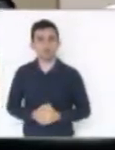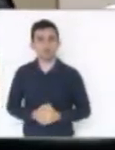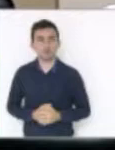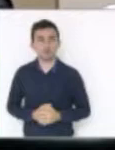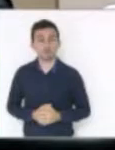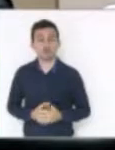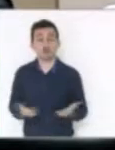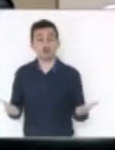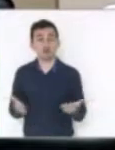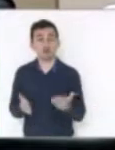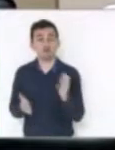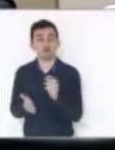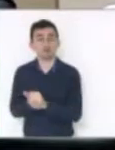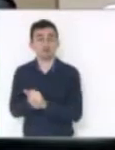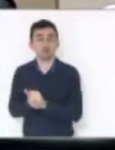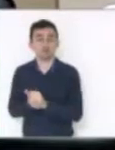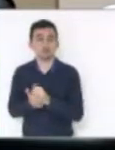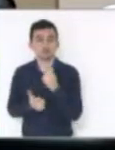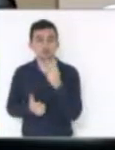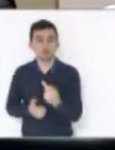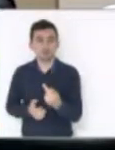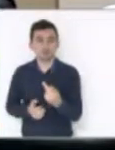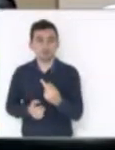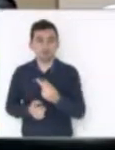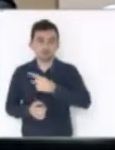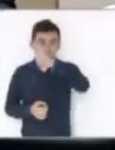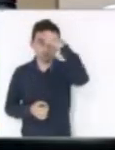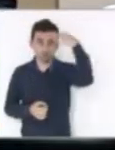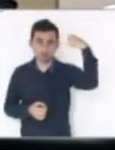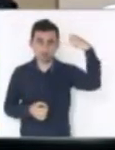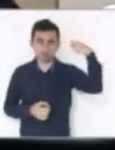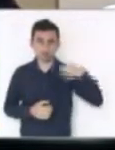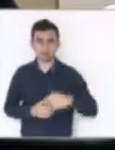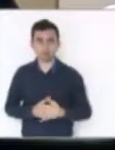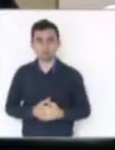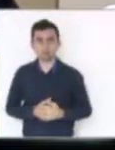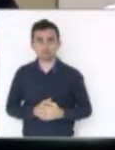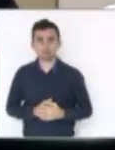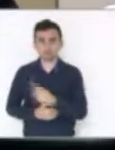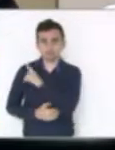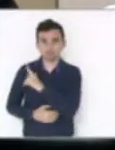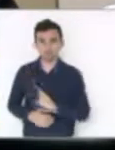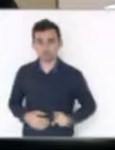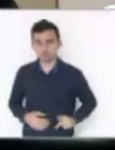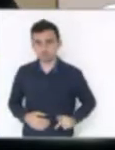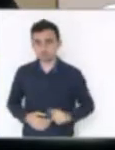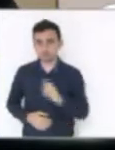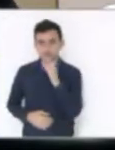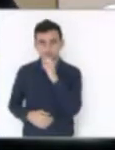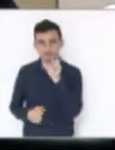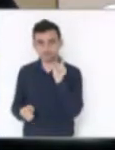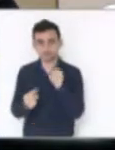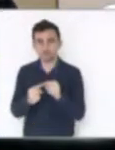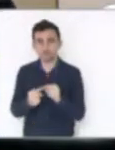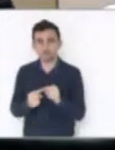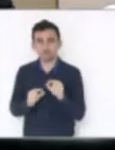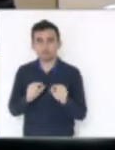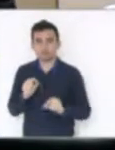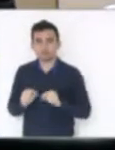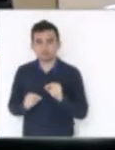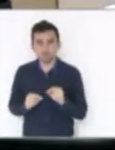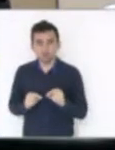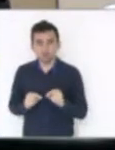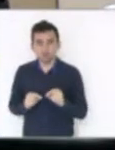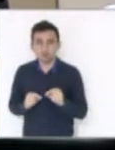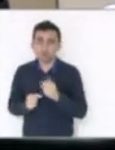Inscrito para falar o deputado Darcy de Matos. Senhor presidente, objetivamente, respeito à